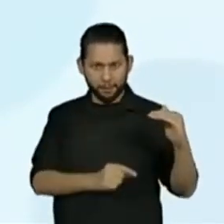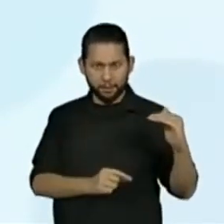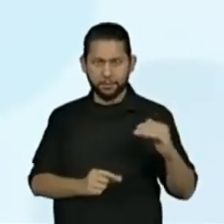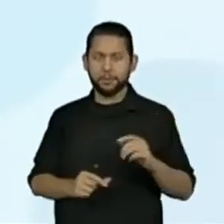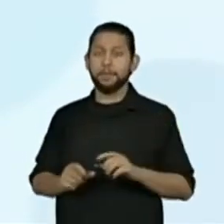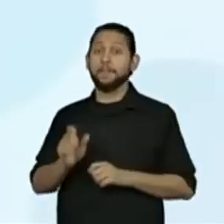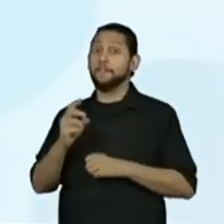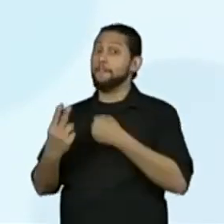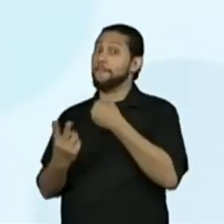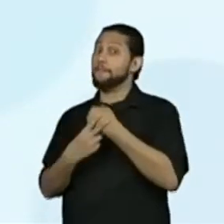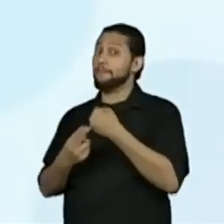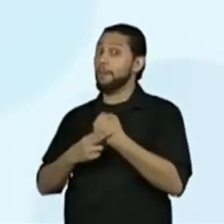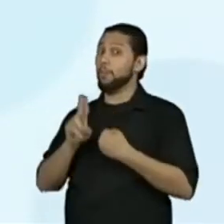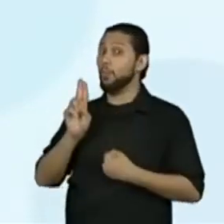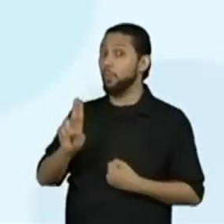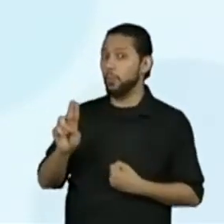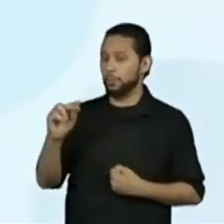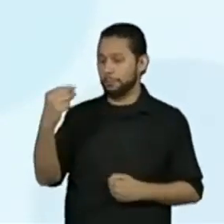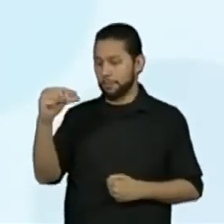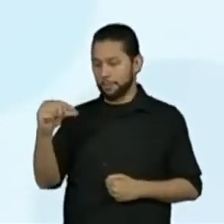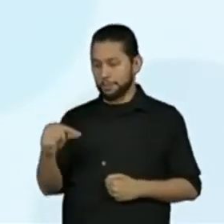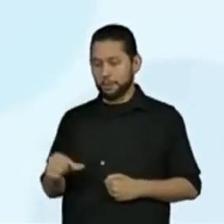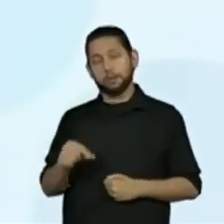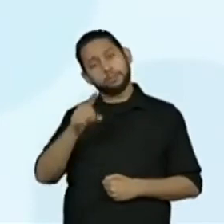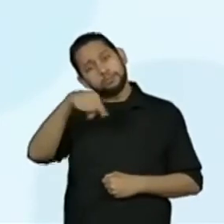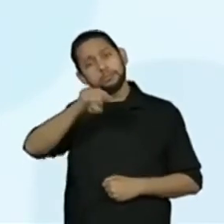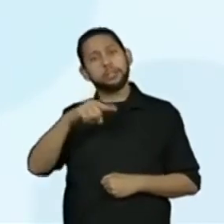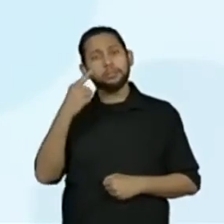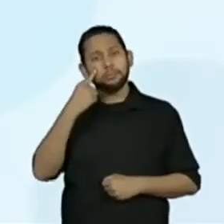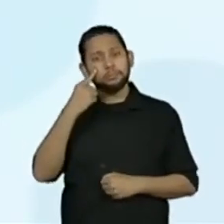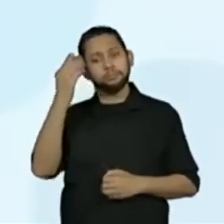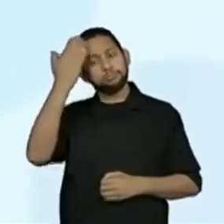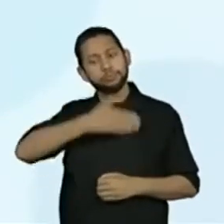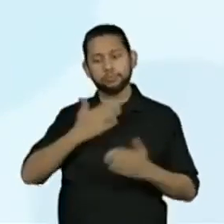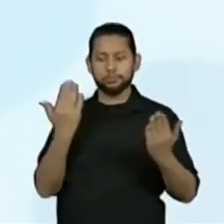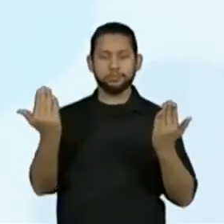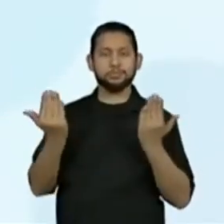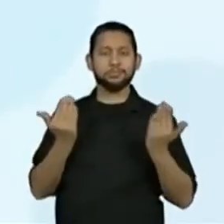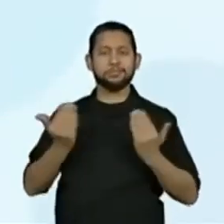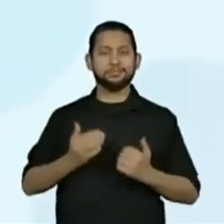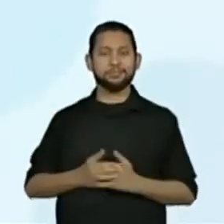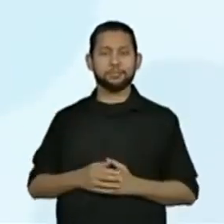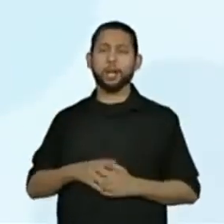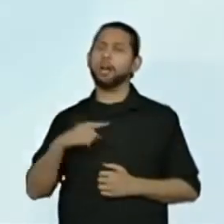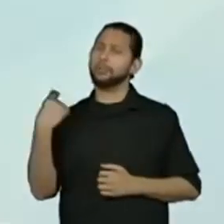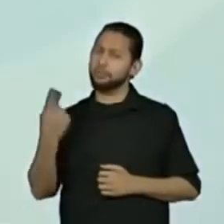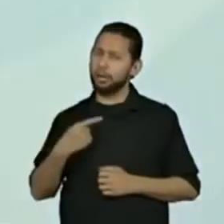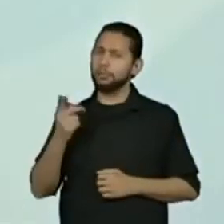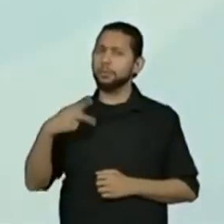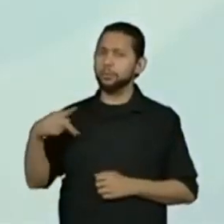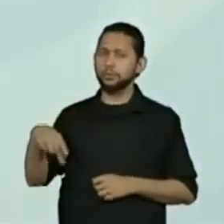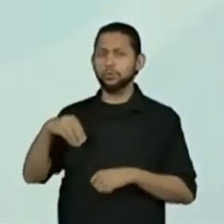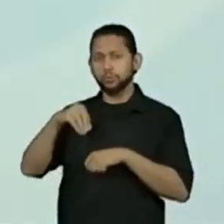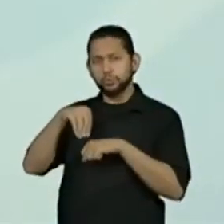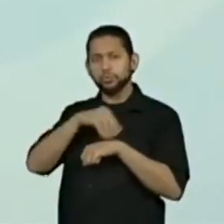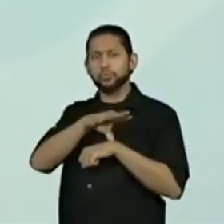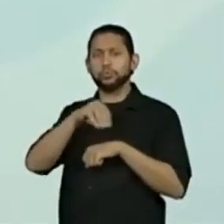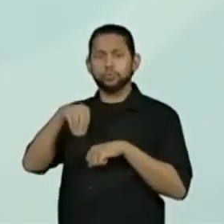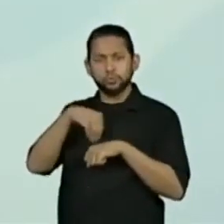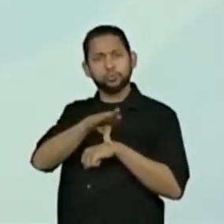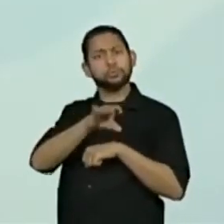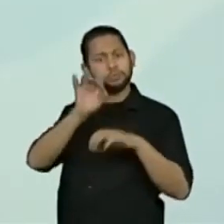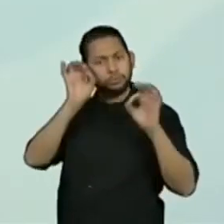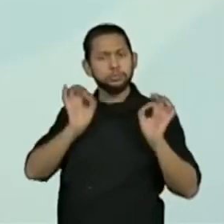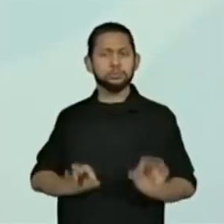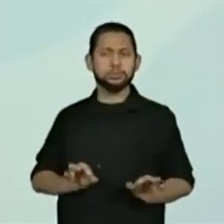com verbos terminados em U. E aí vocês vão ver que essa dica que nós professores sempre damos para vocês se